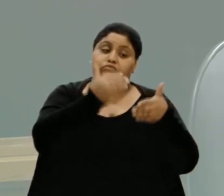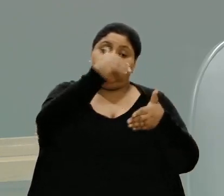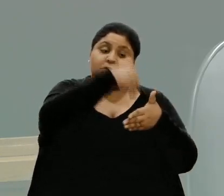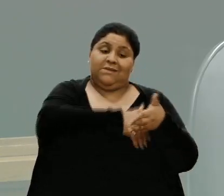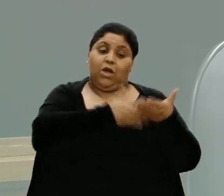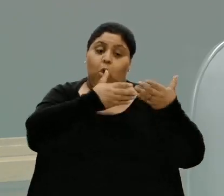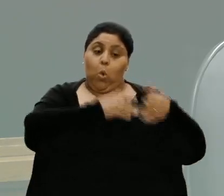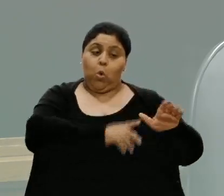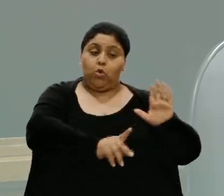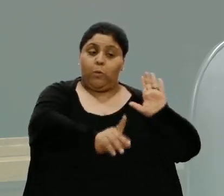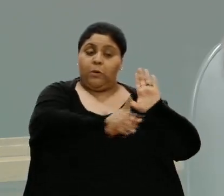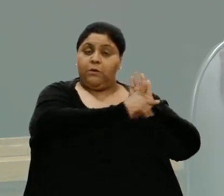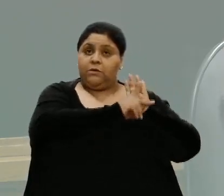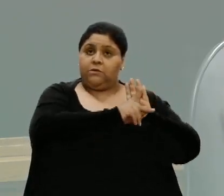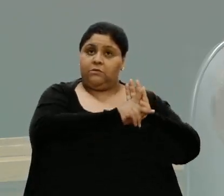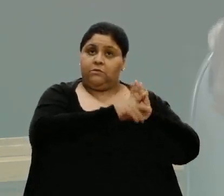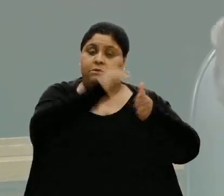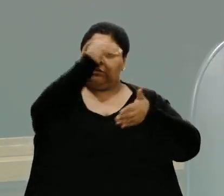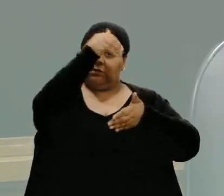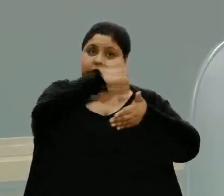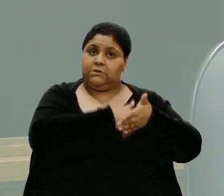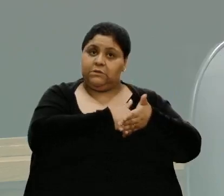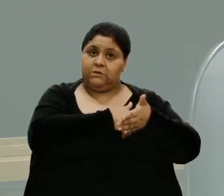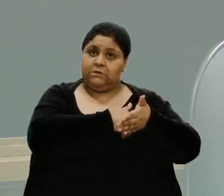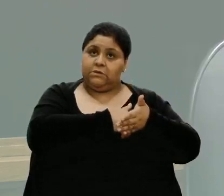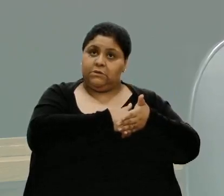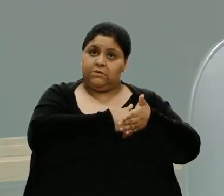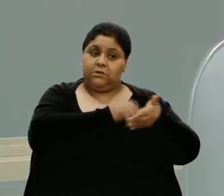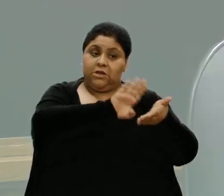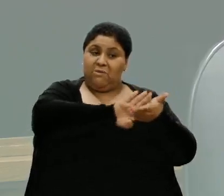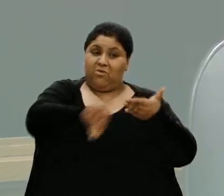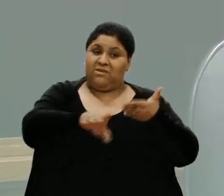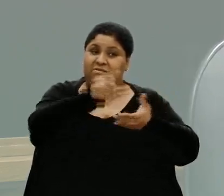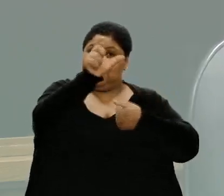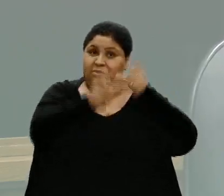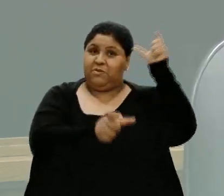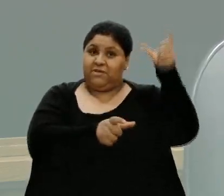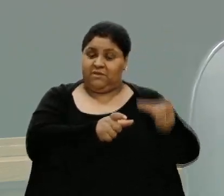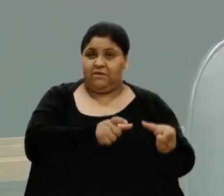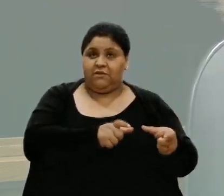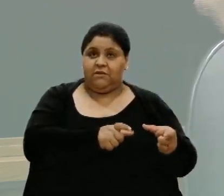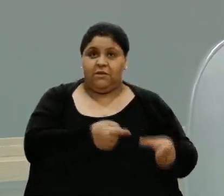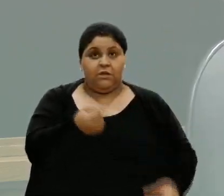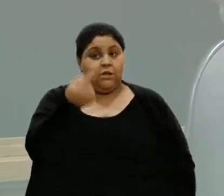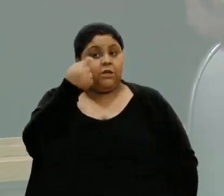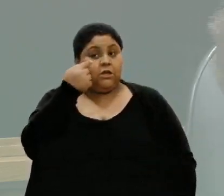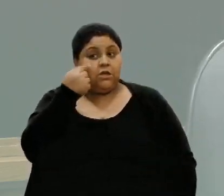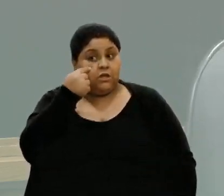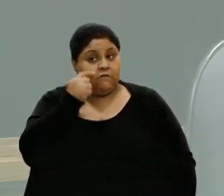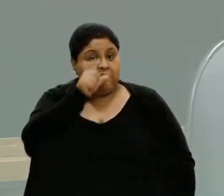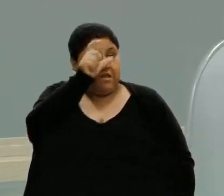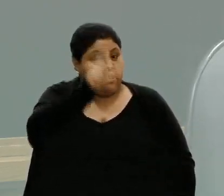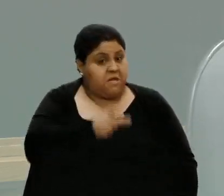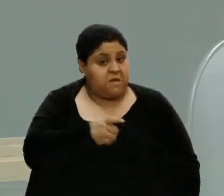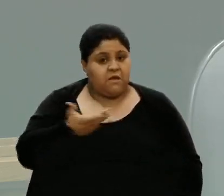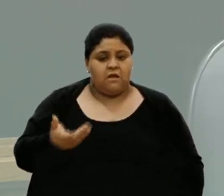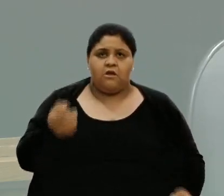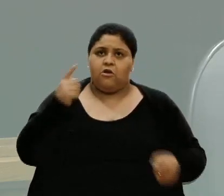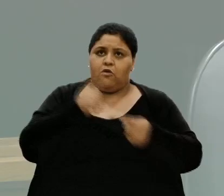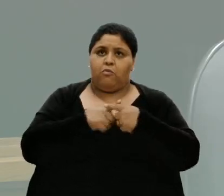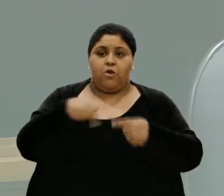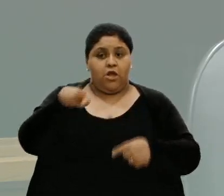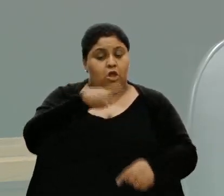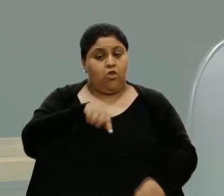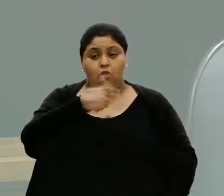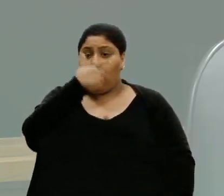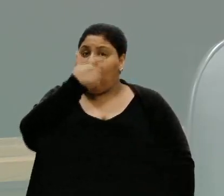projeto, de votar contra a remoção dessas pessoas, de ver quem quer e quem não quer, porque eu não acho